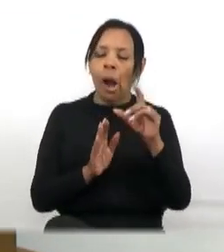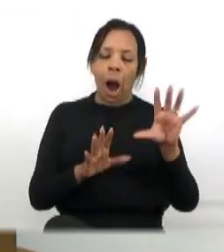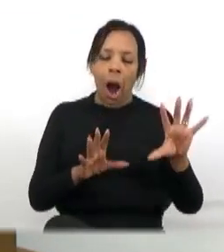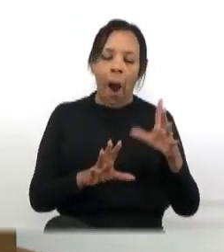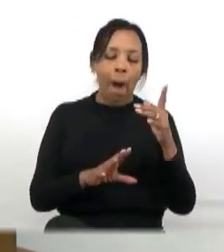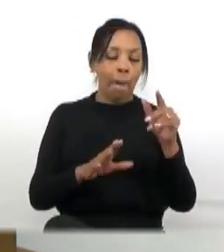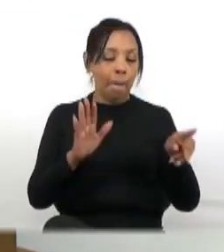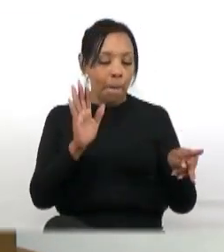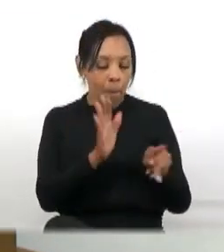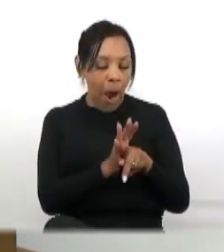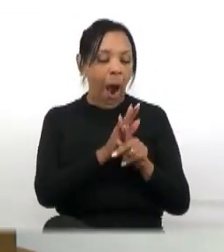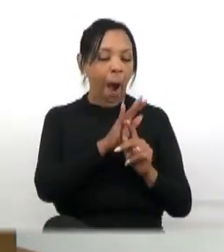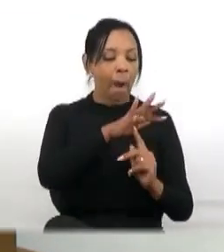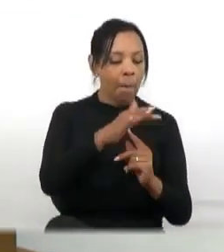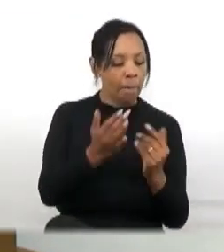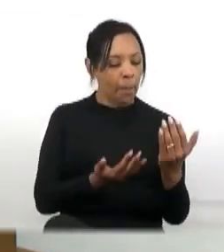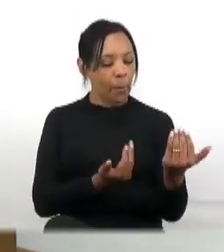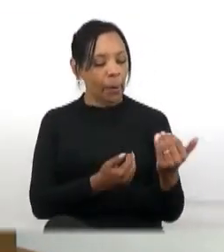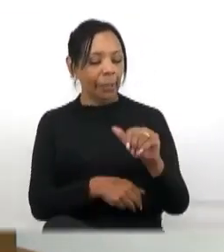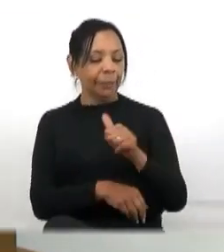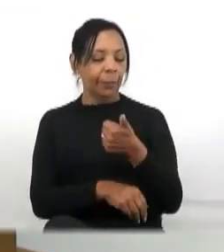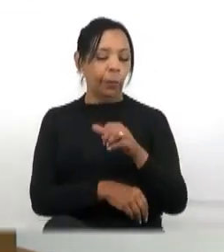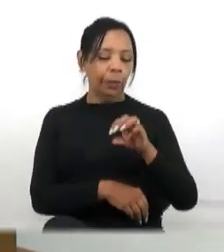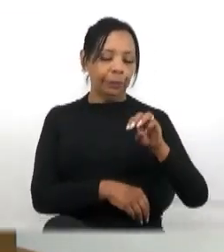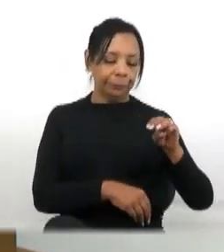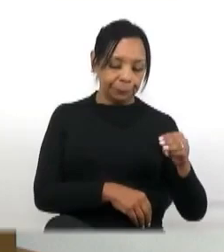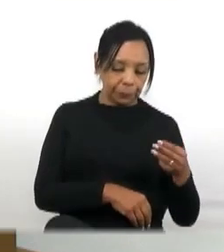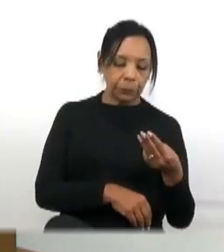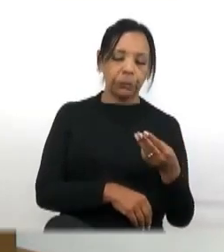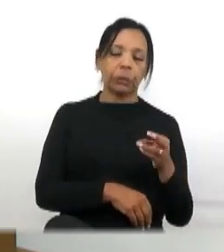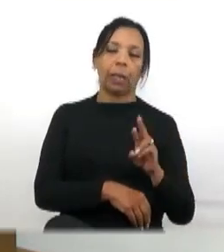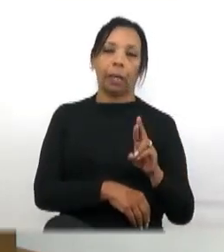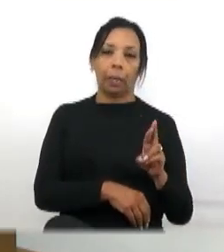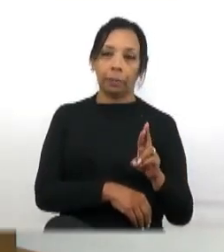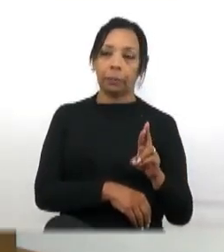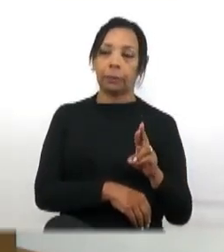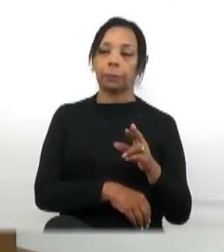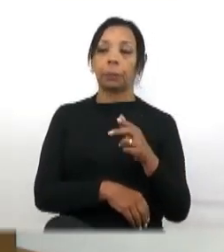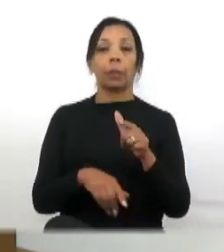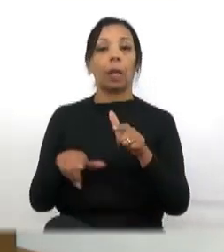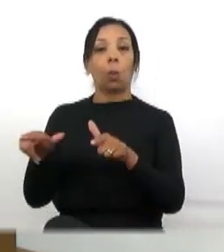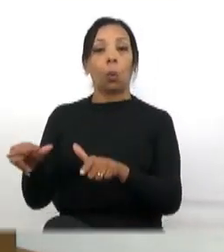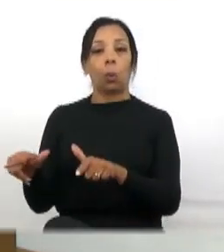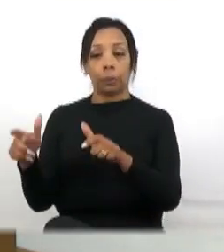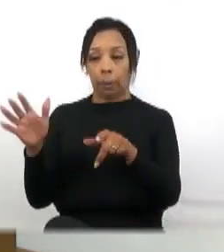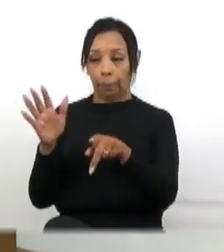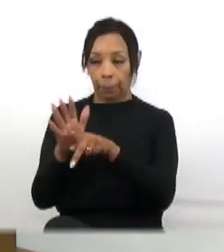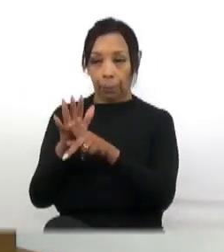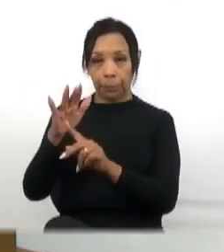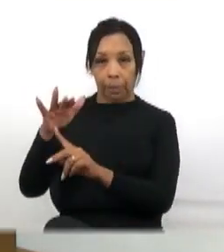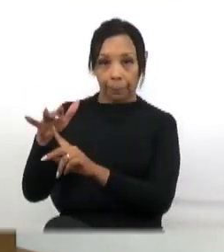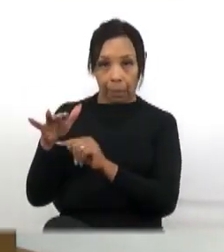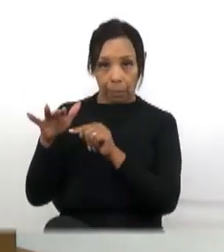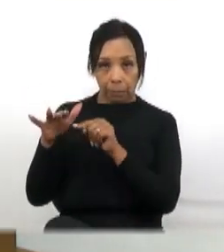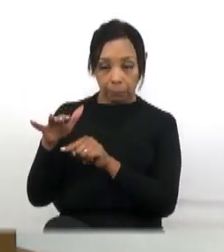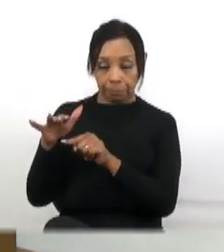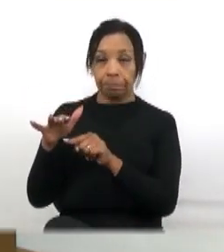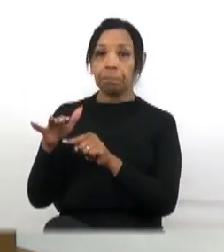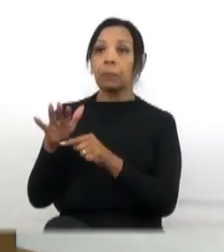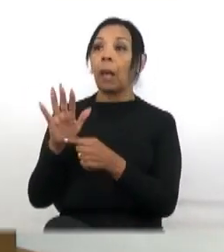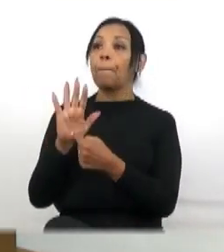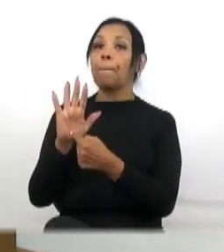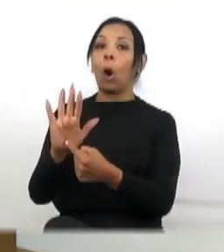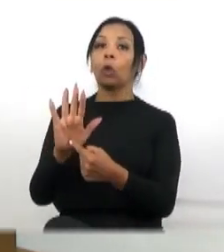da Juventude de 11 milhões e aquela obra. não queremos nada mais do que transparência.